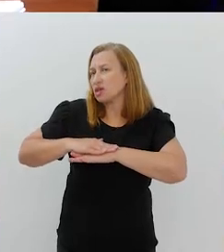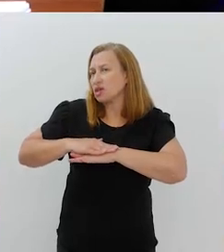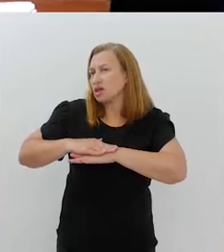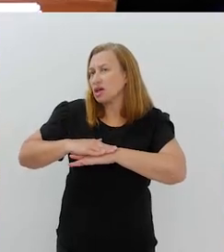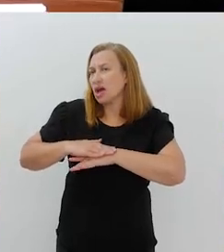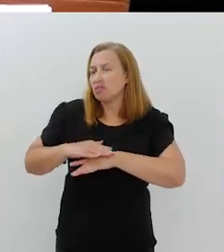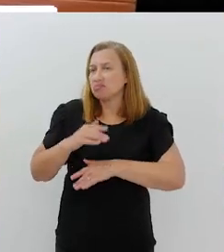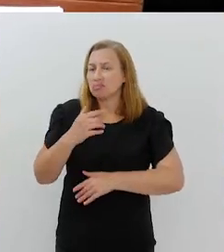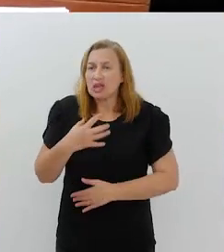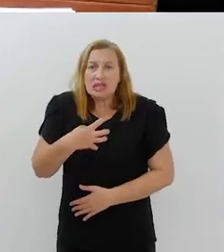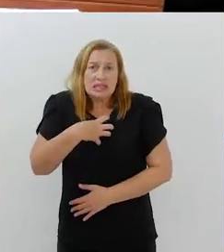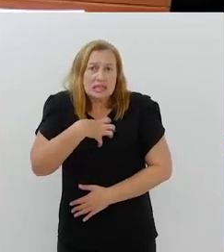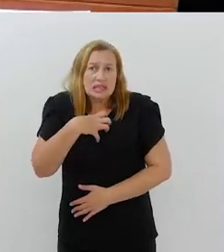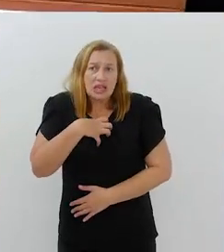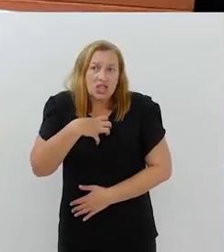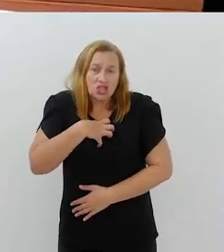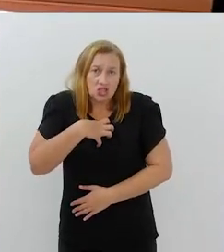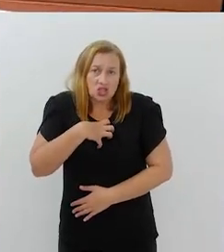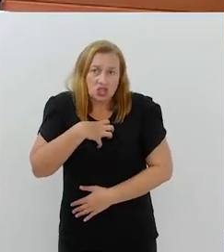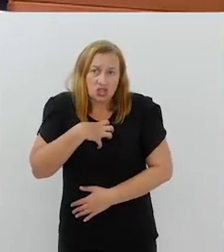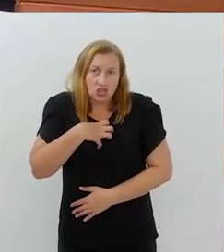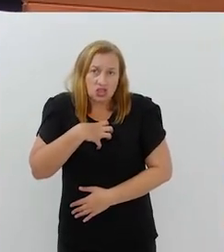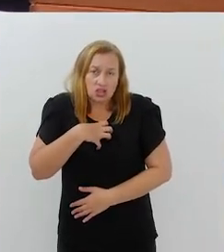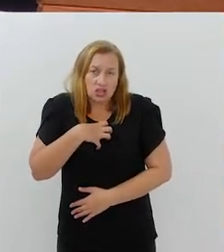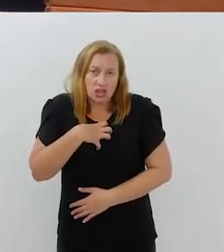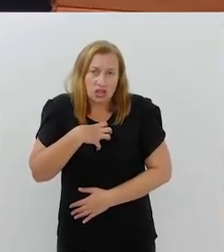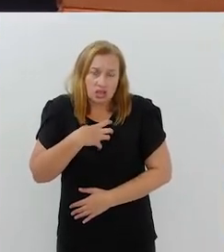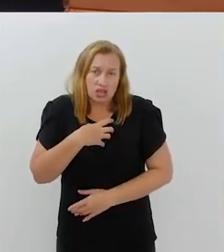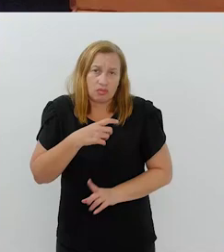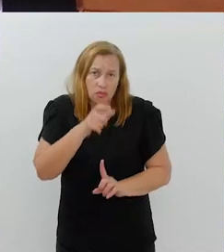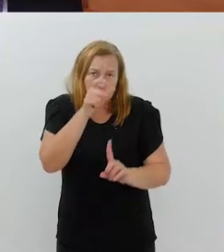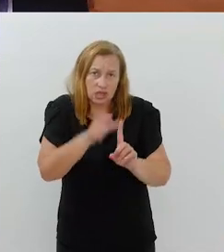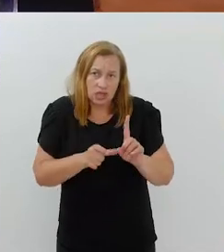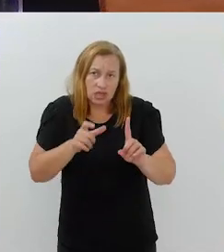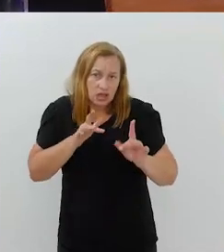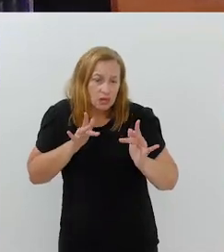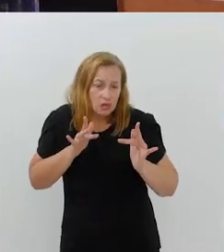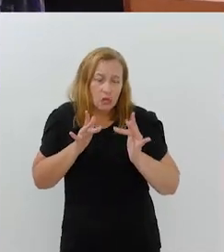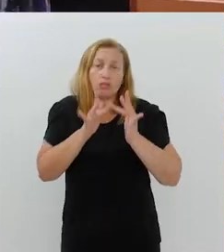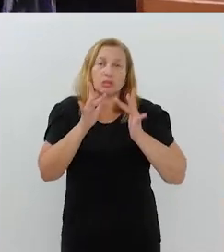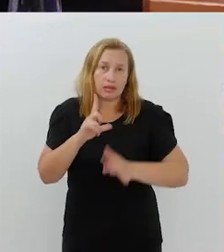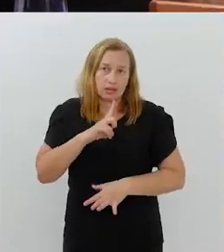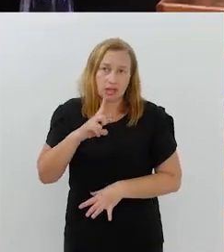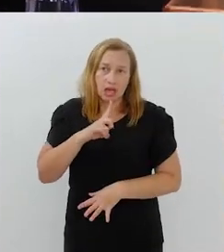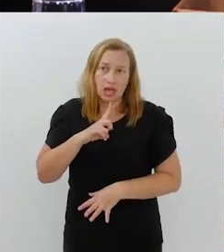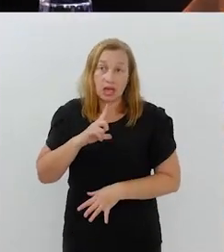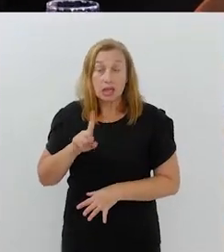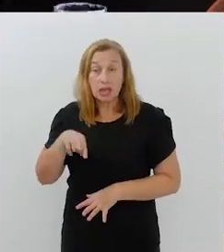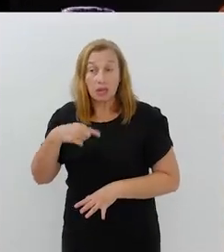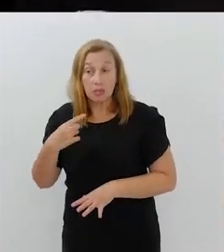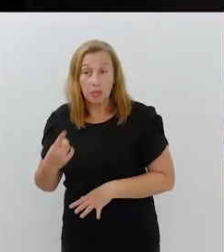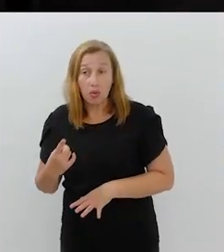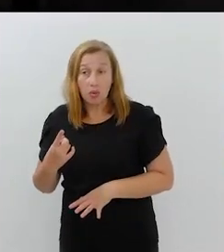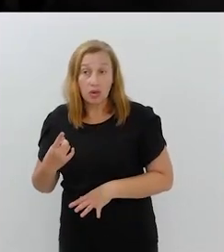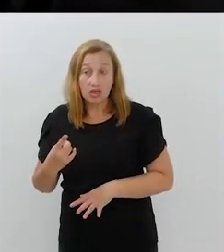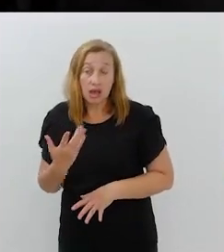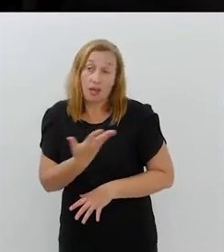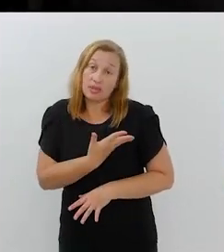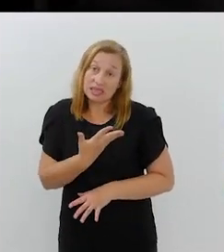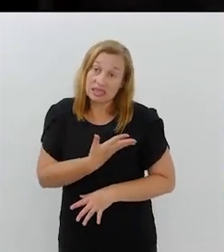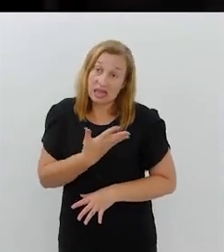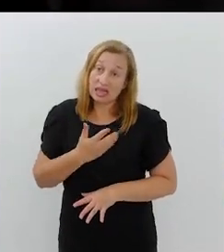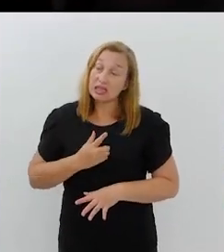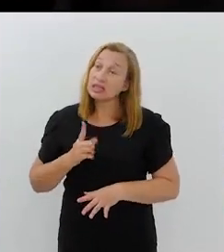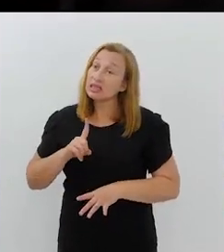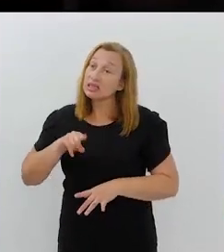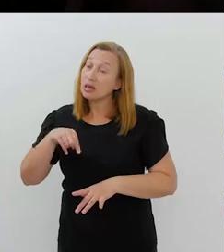É o que faz aquela pessoa se aproximar. A partir daí, você começa a criar o vínculo e